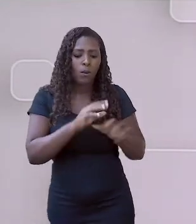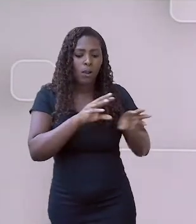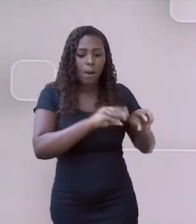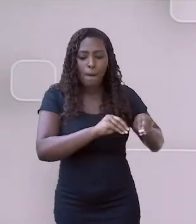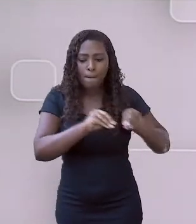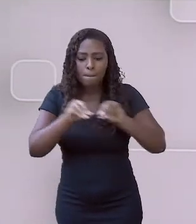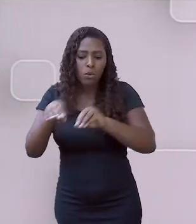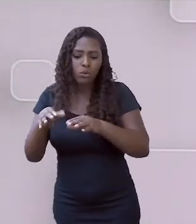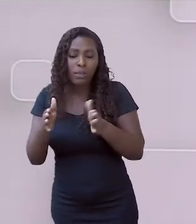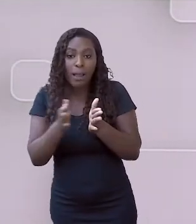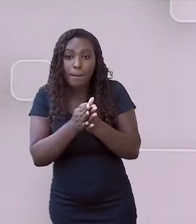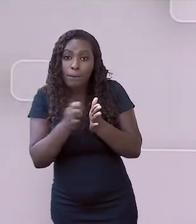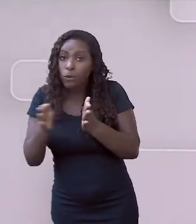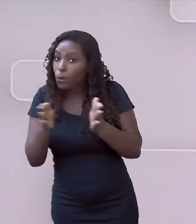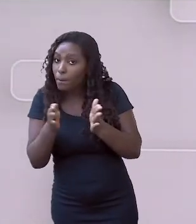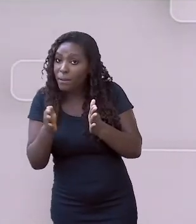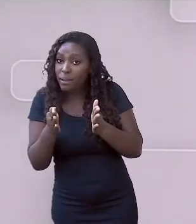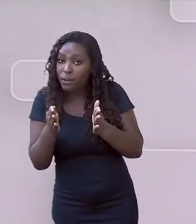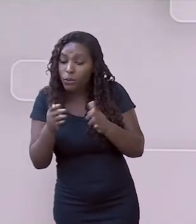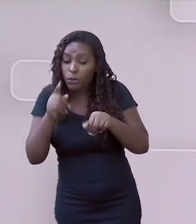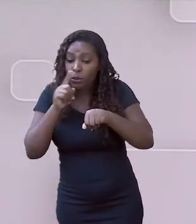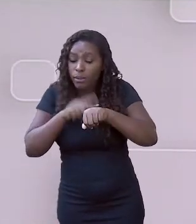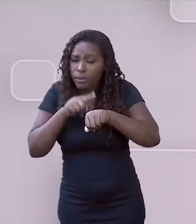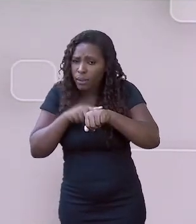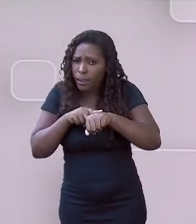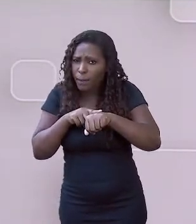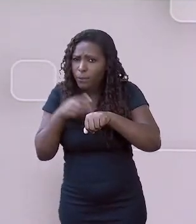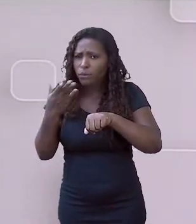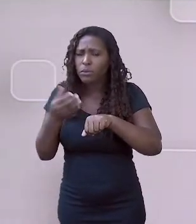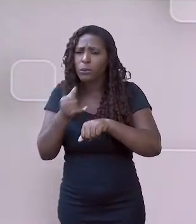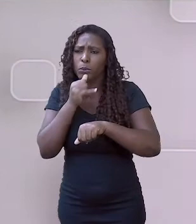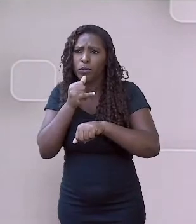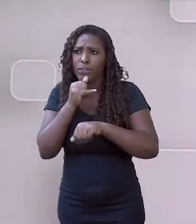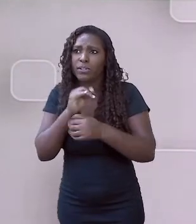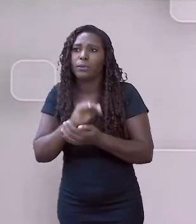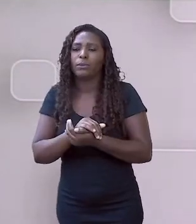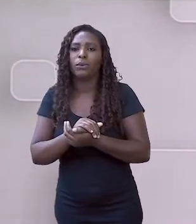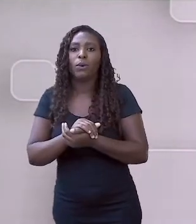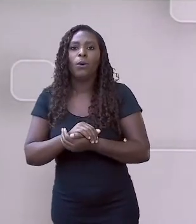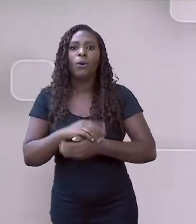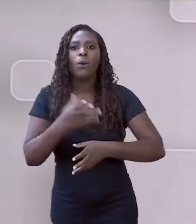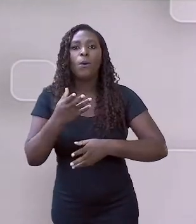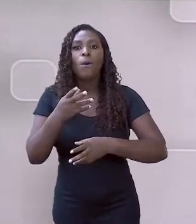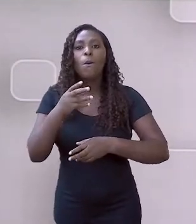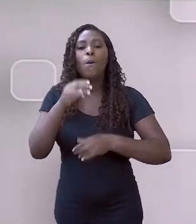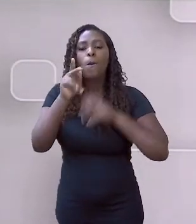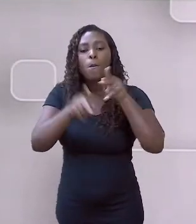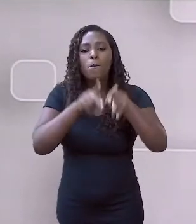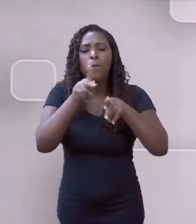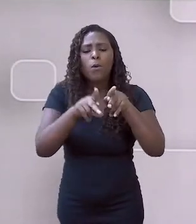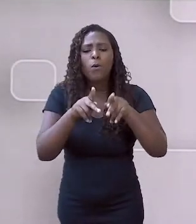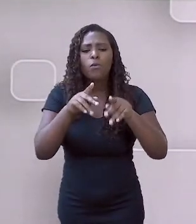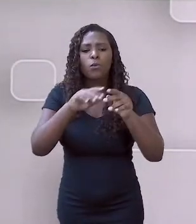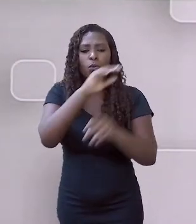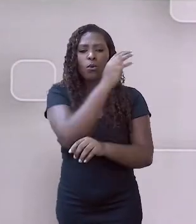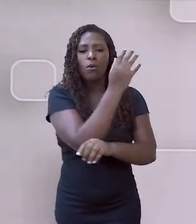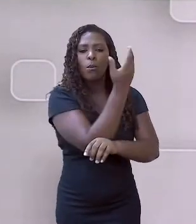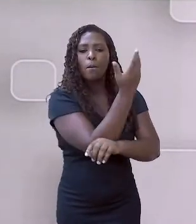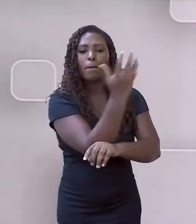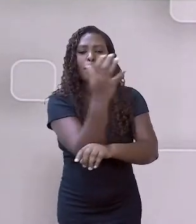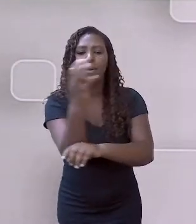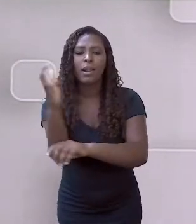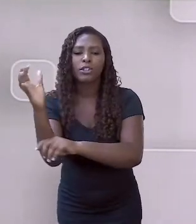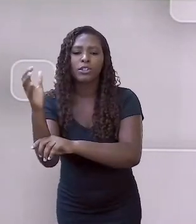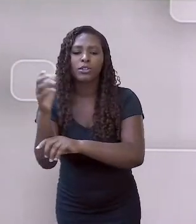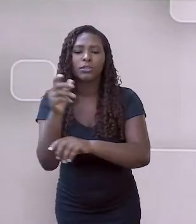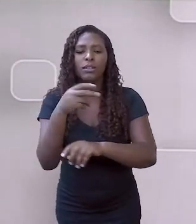cortadores de cana, eles vão, trabalham, na época da colheita, vão lá,